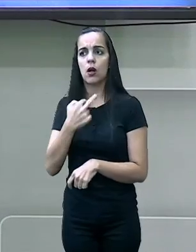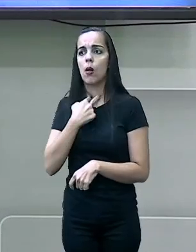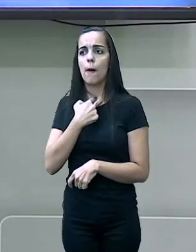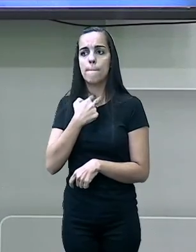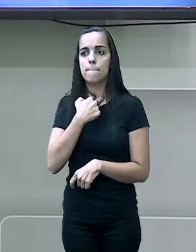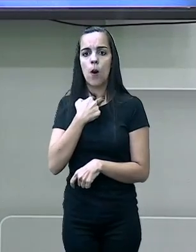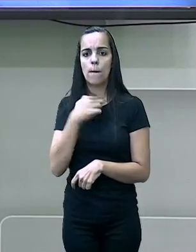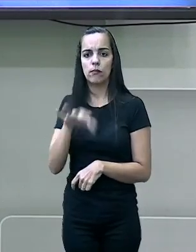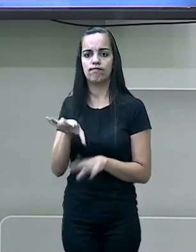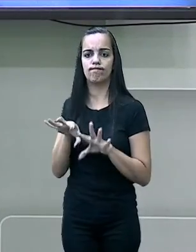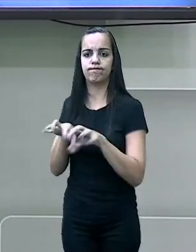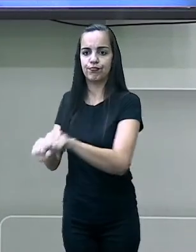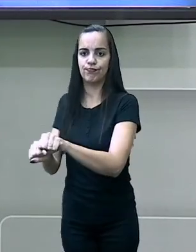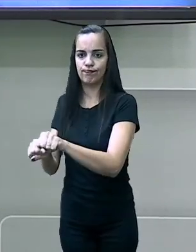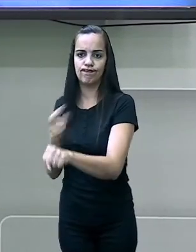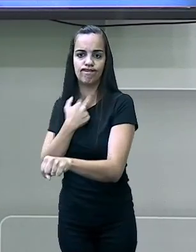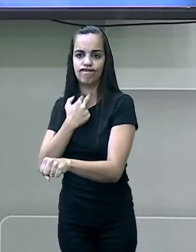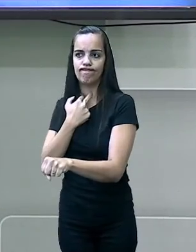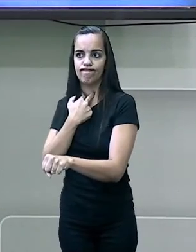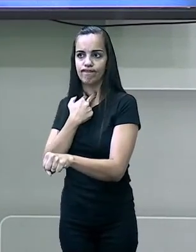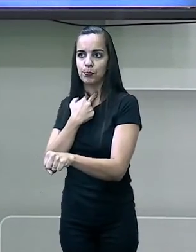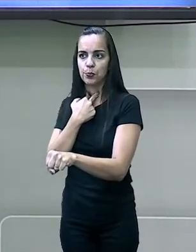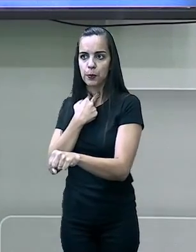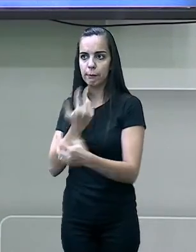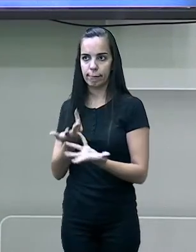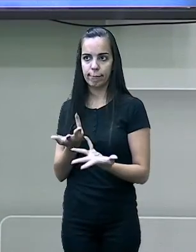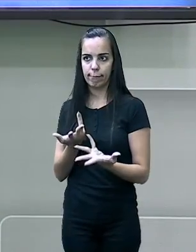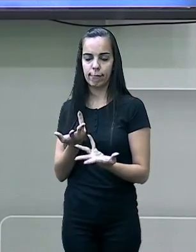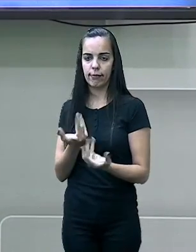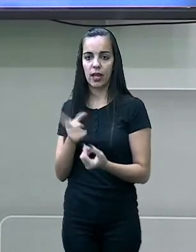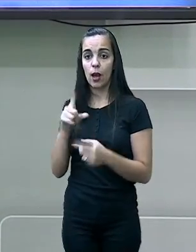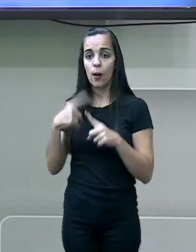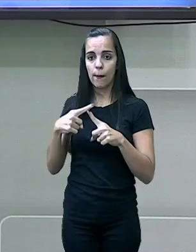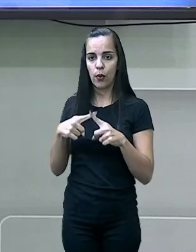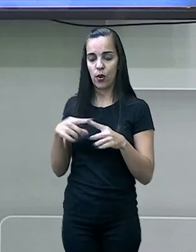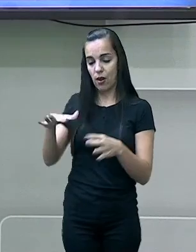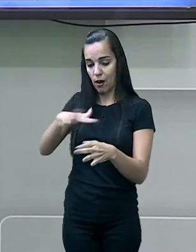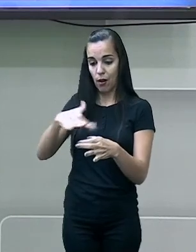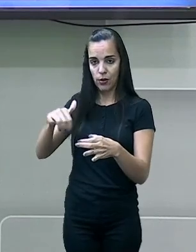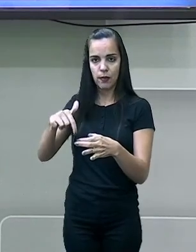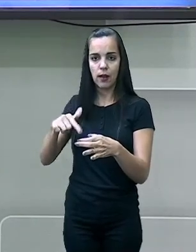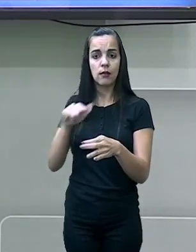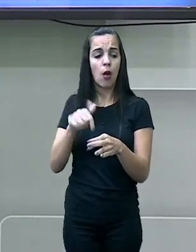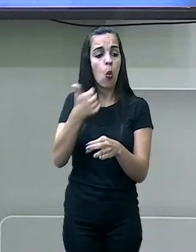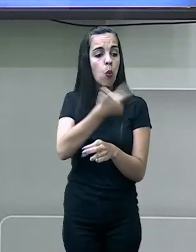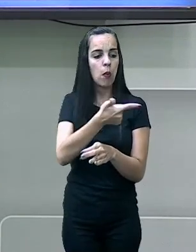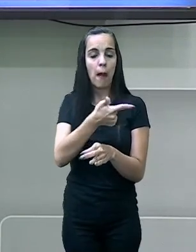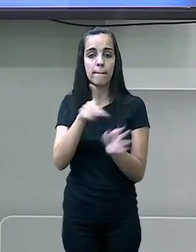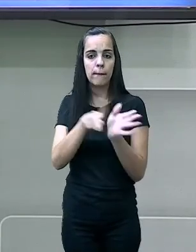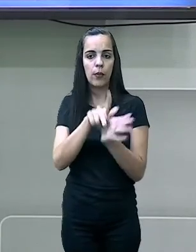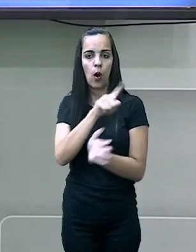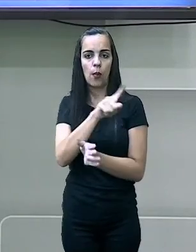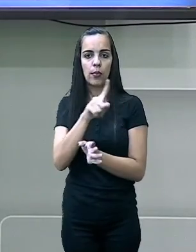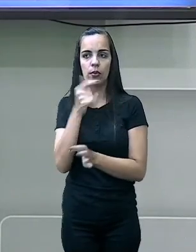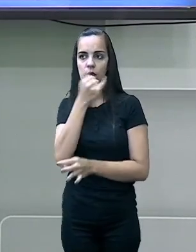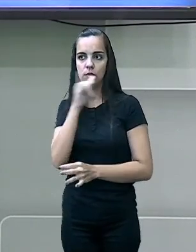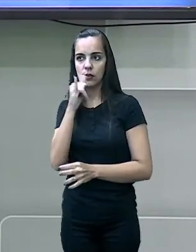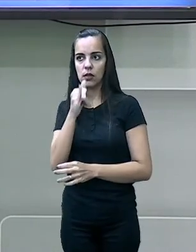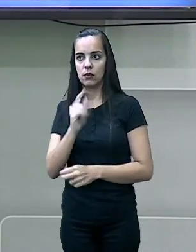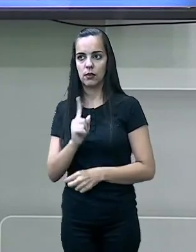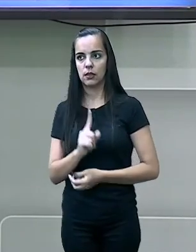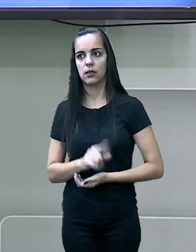leis dentro do Vaticano não são as leis da Itália. Ok? Então, Vaticano, lembrando,